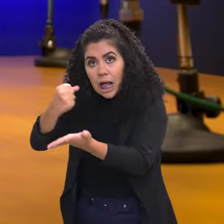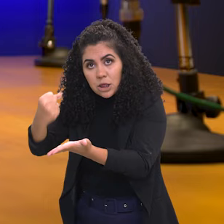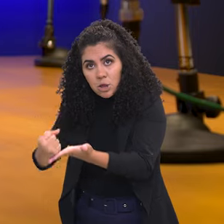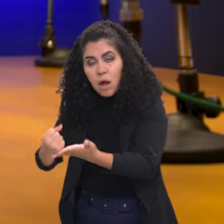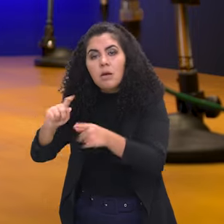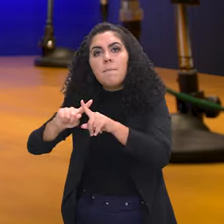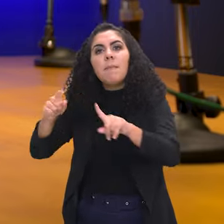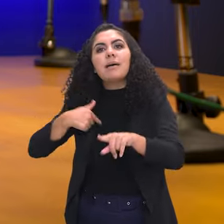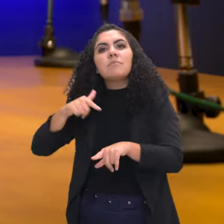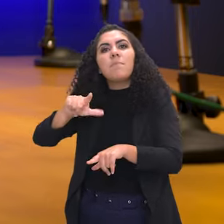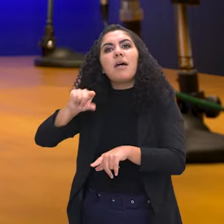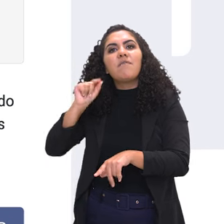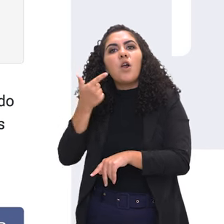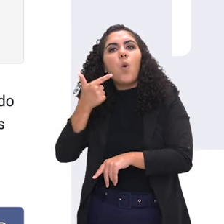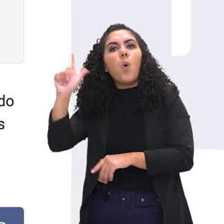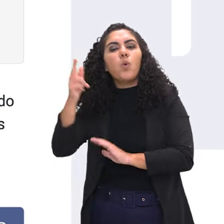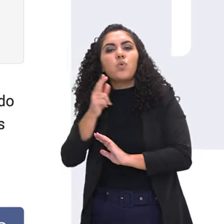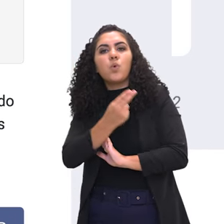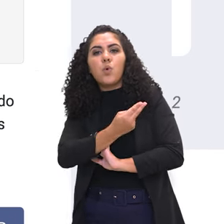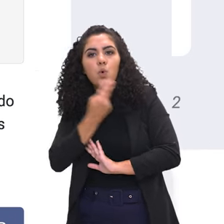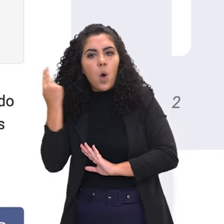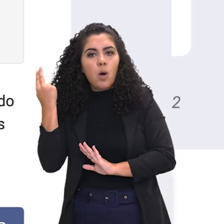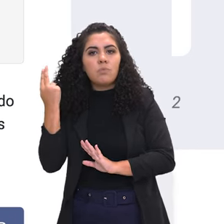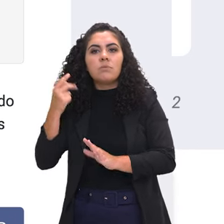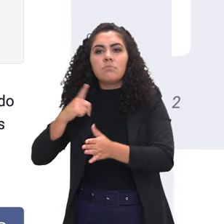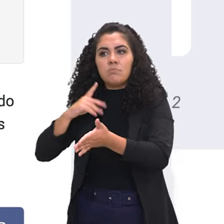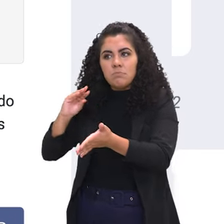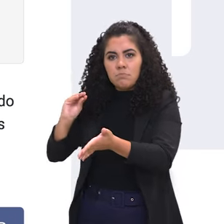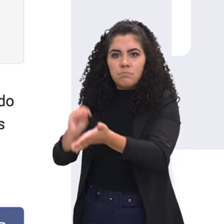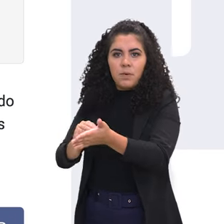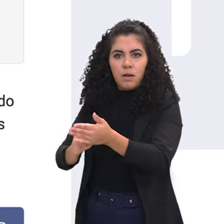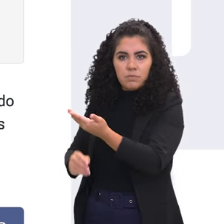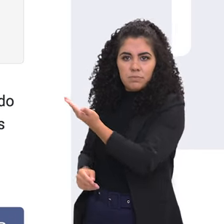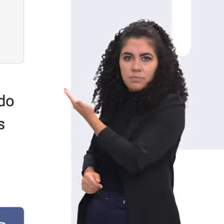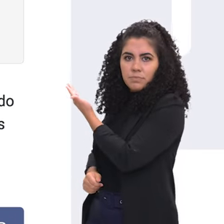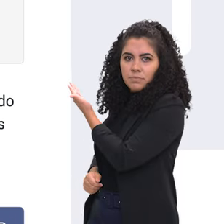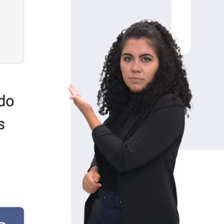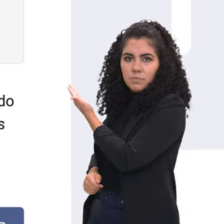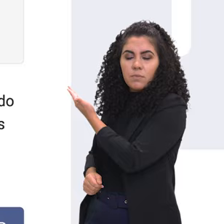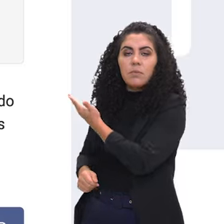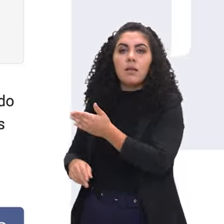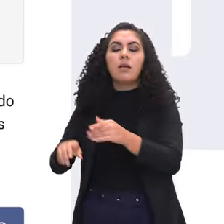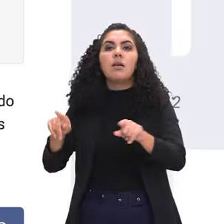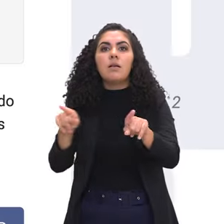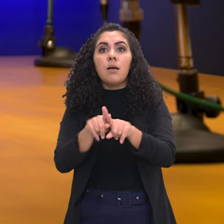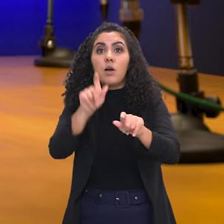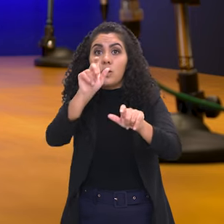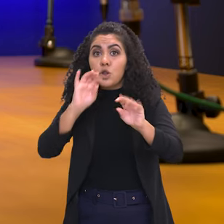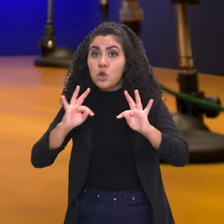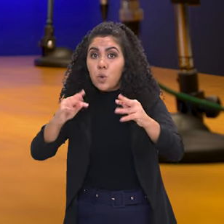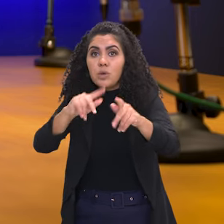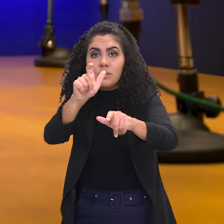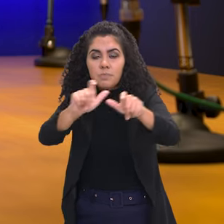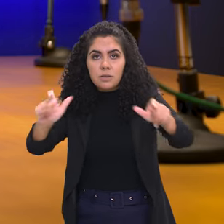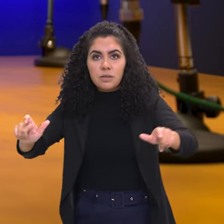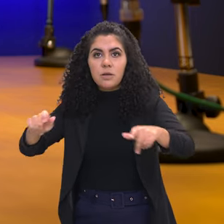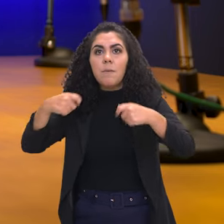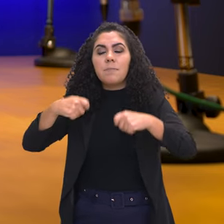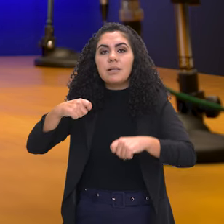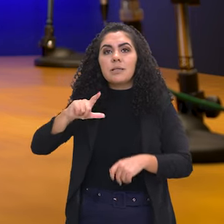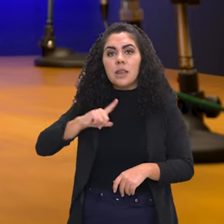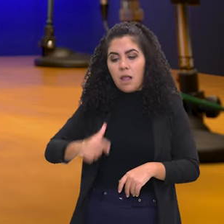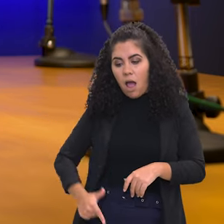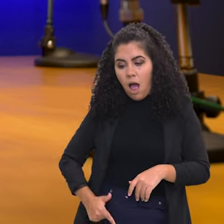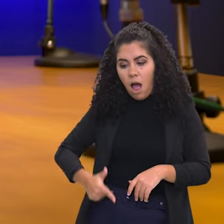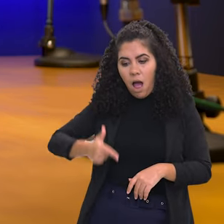chamadas por outras denominações. Porte de arma de fogo. Todas as pessoas que forem armadas para o dia de prova vão ter que lacrar a